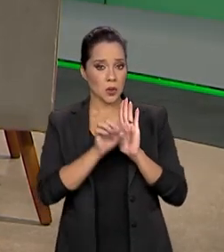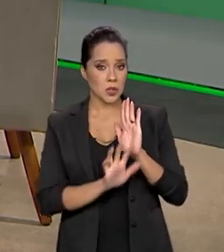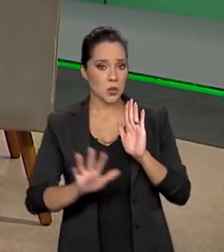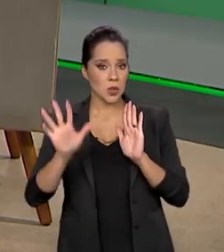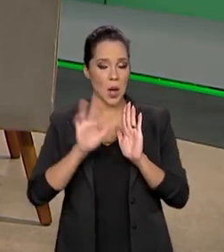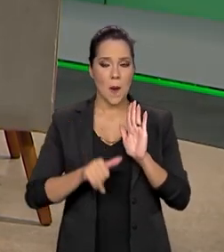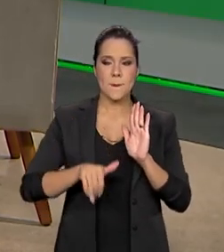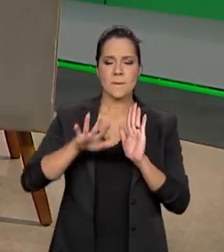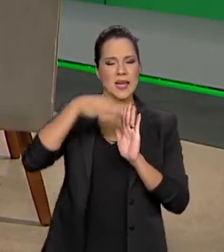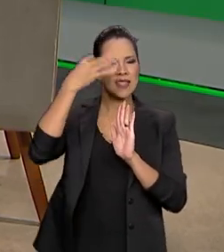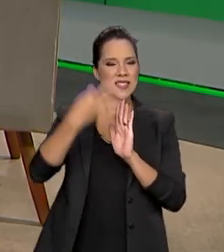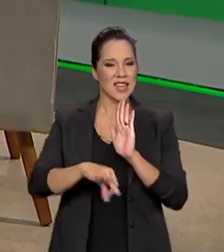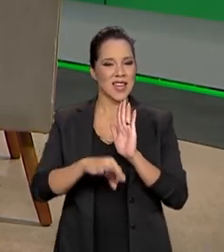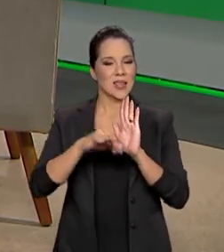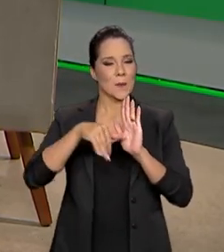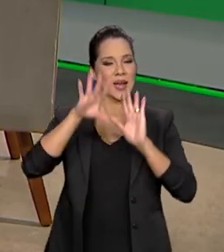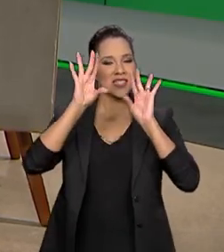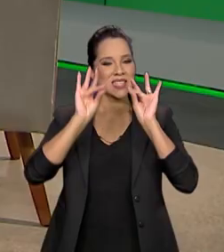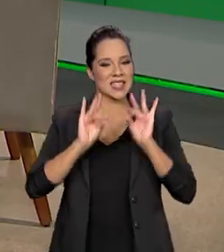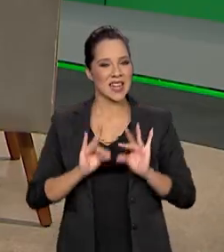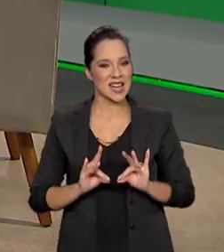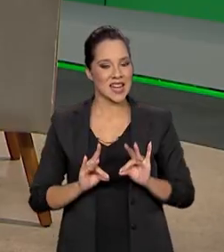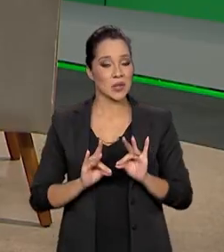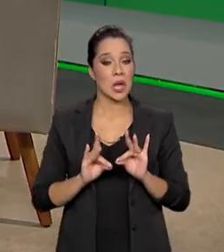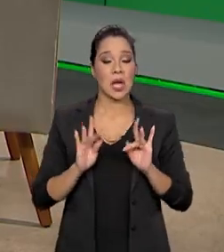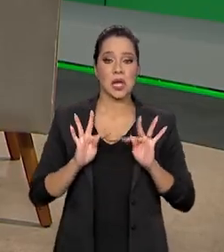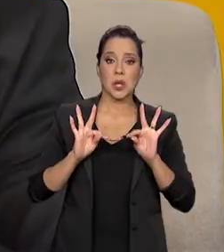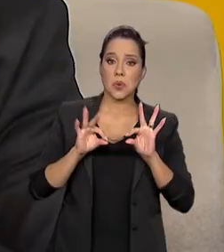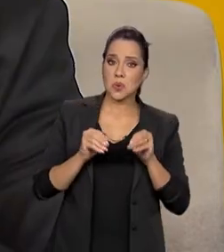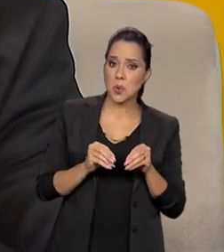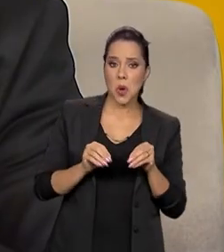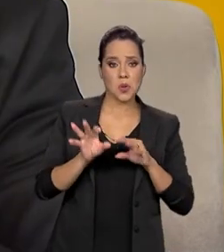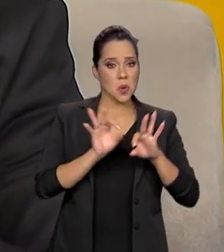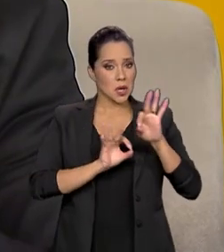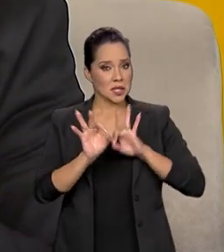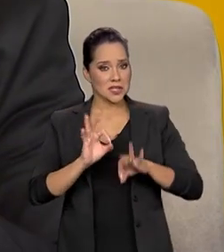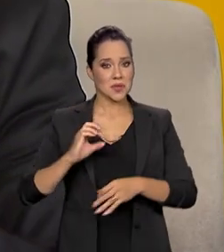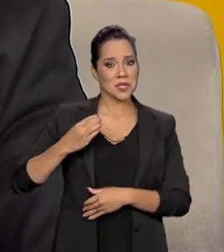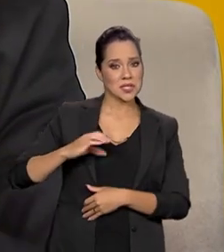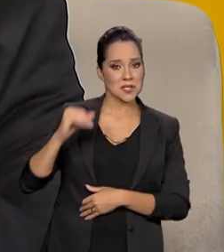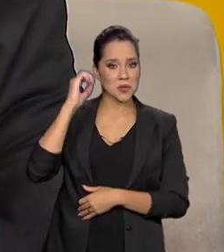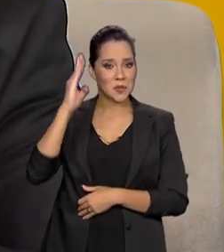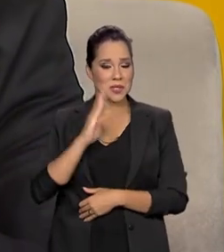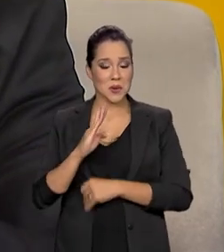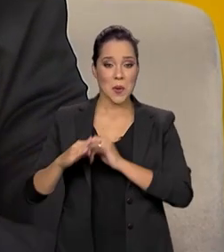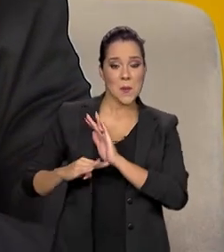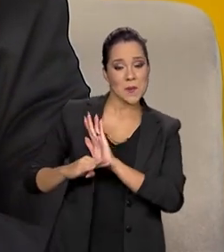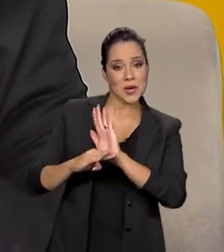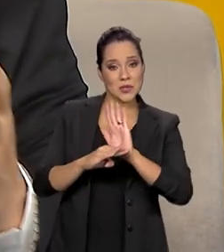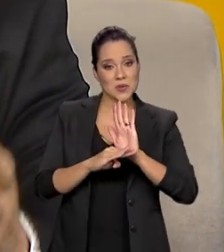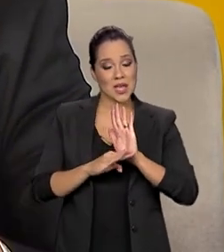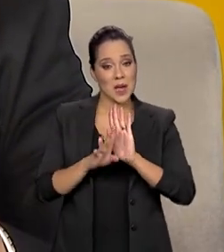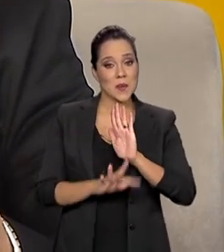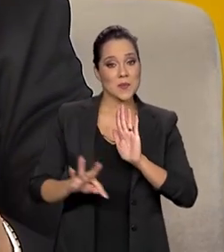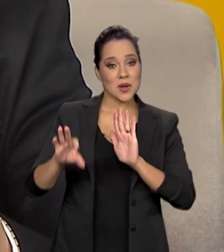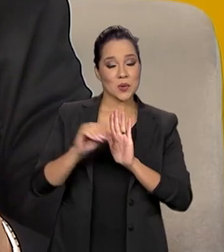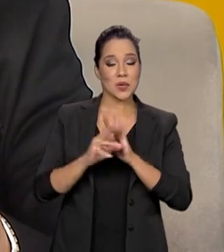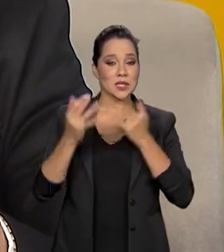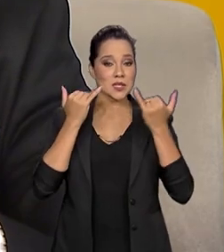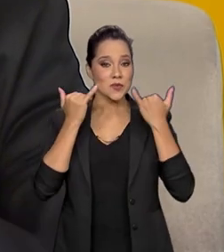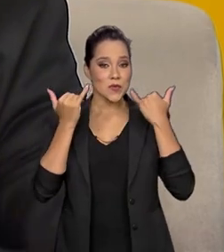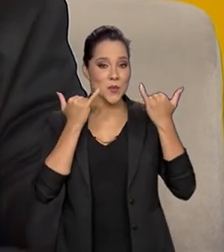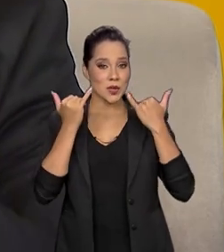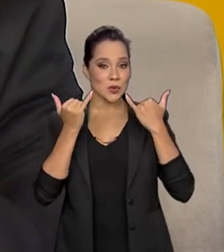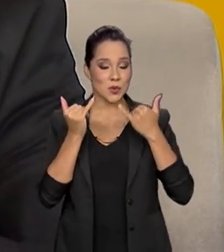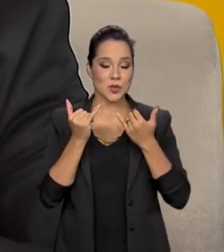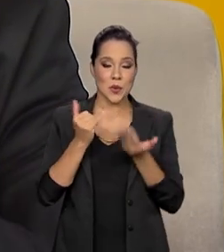fique mais preciso. Então, é toda uma organização da ciência brasileira para contribuir para todas essas informações,